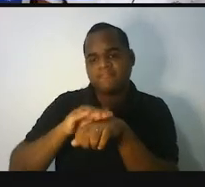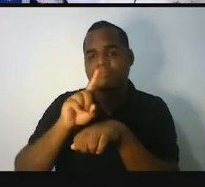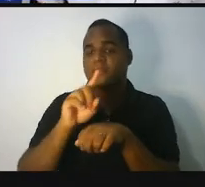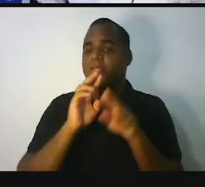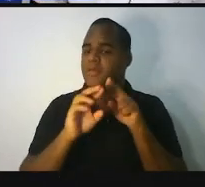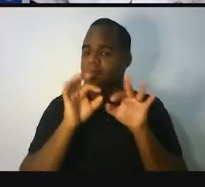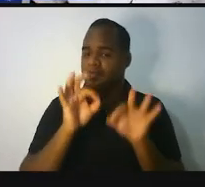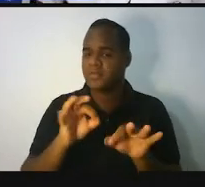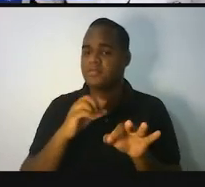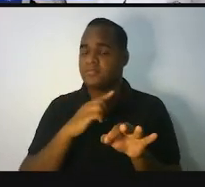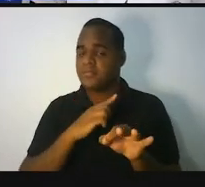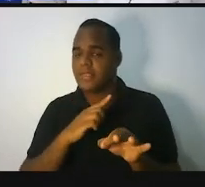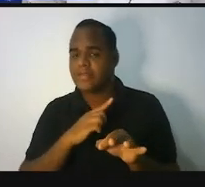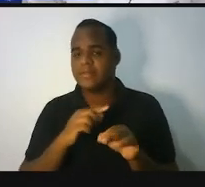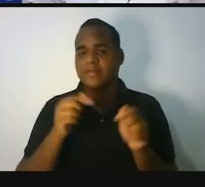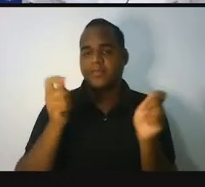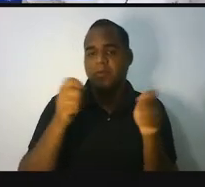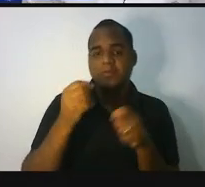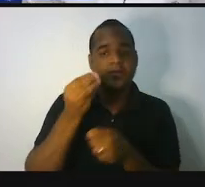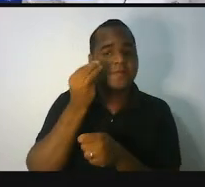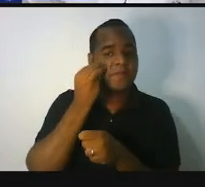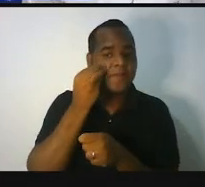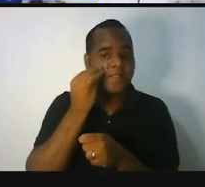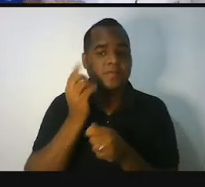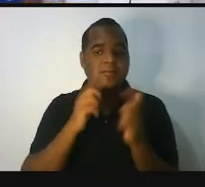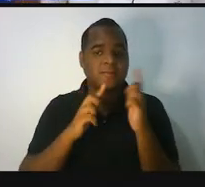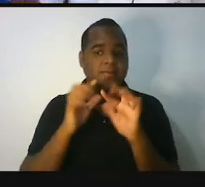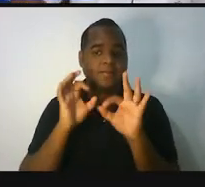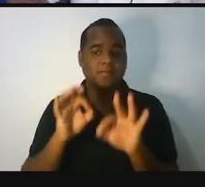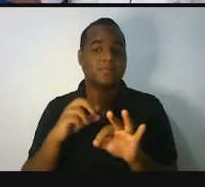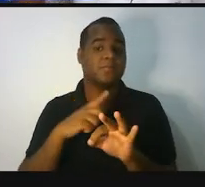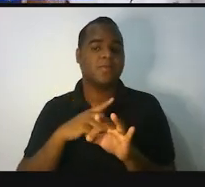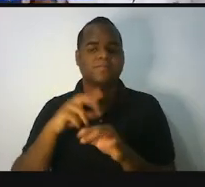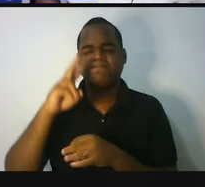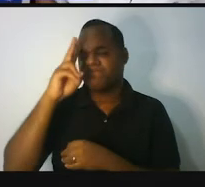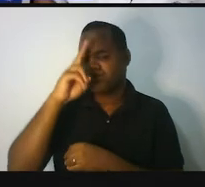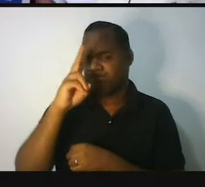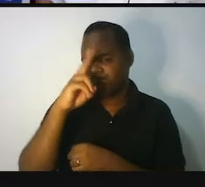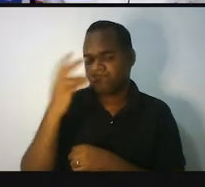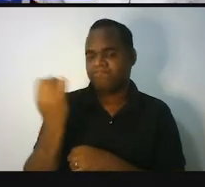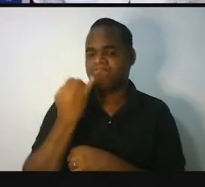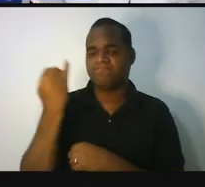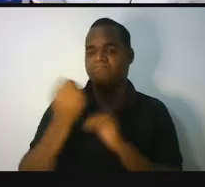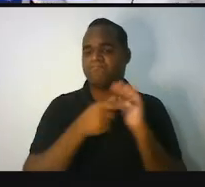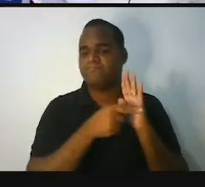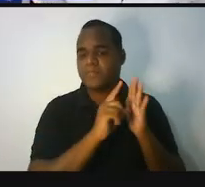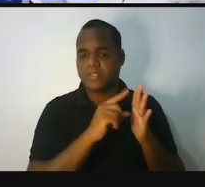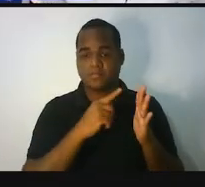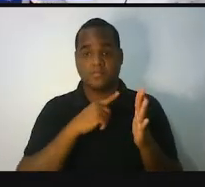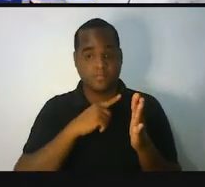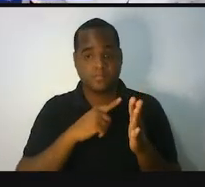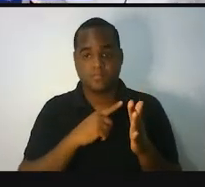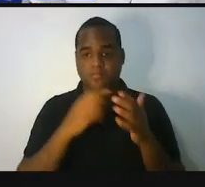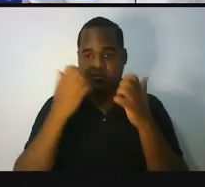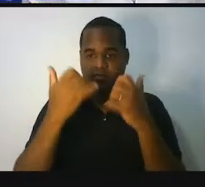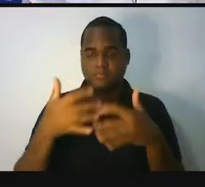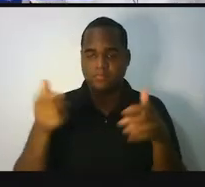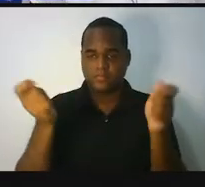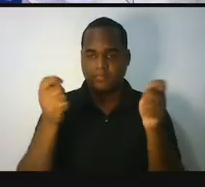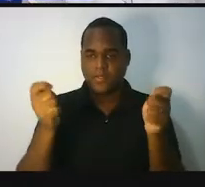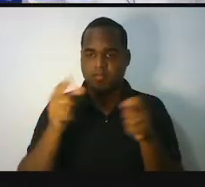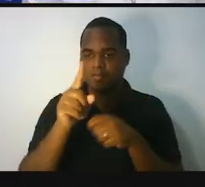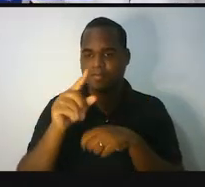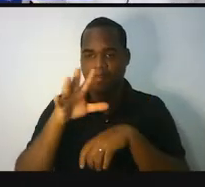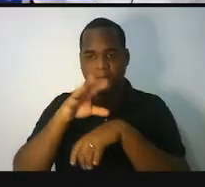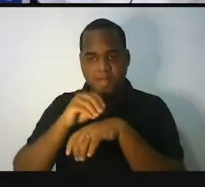responder, né, você possa tentar aí fazer e isso também lembrando da aula anterior. Então, você pode também dar um print